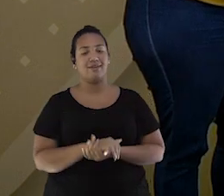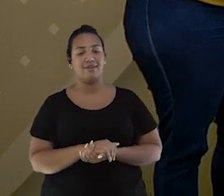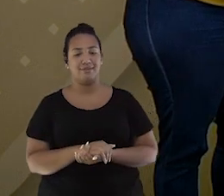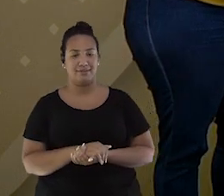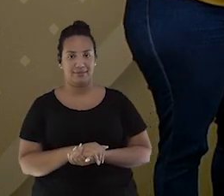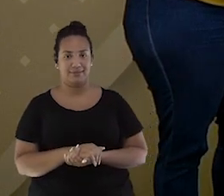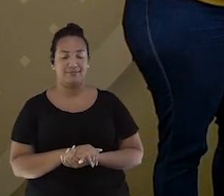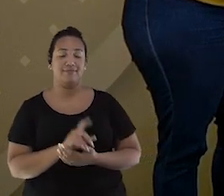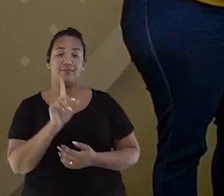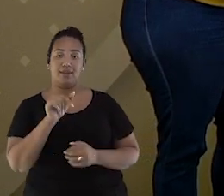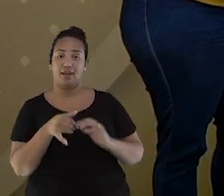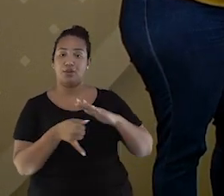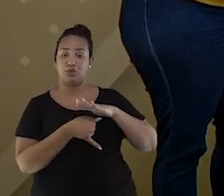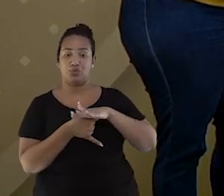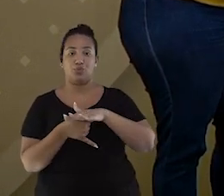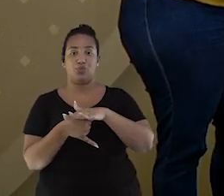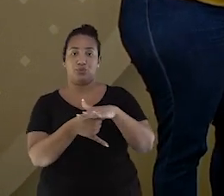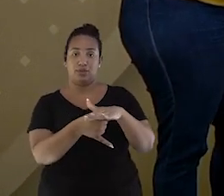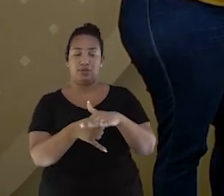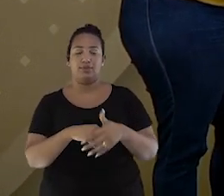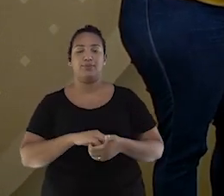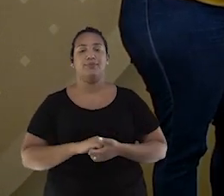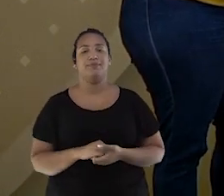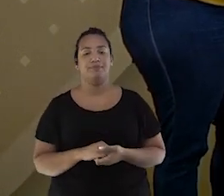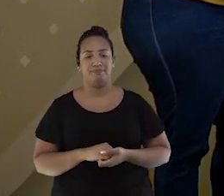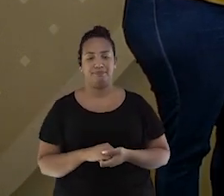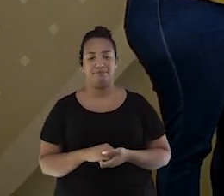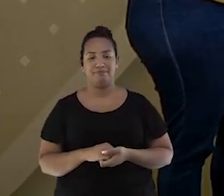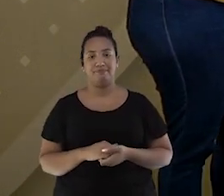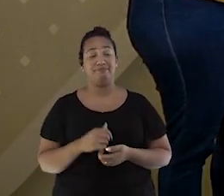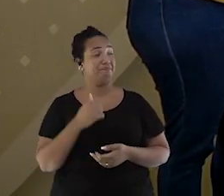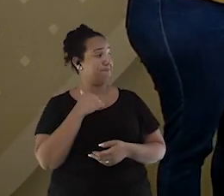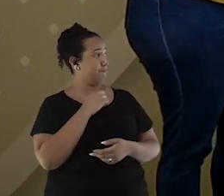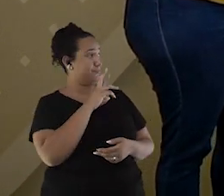parte de um submarino. Eu acertei. Acertou.